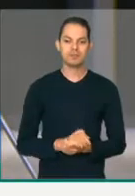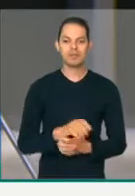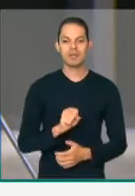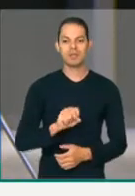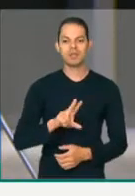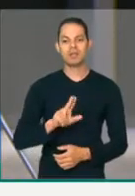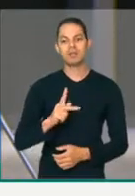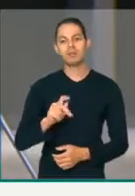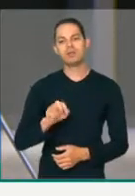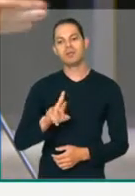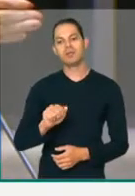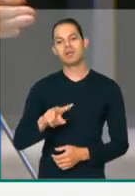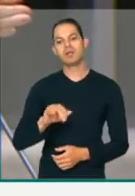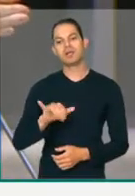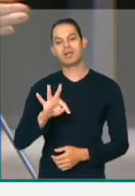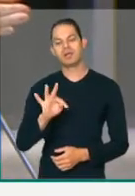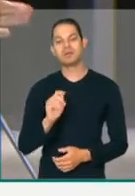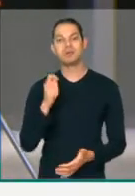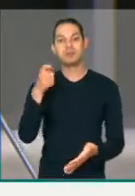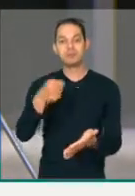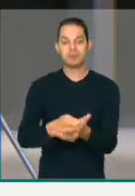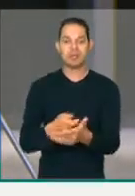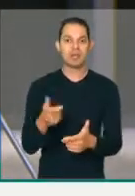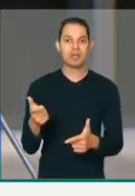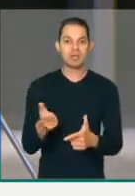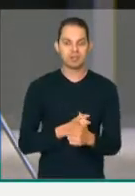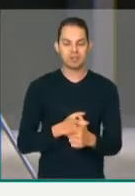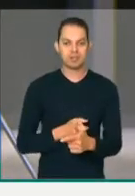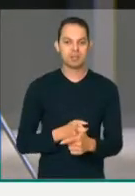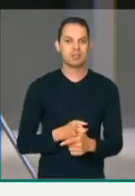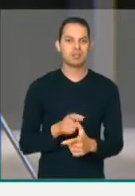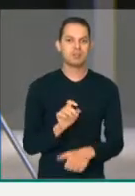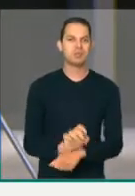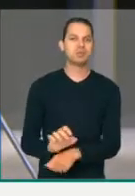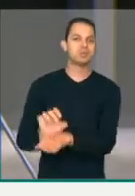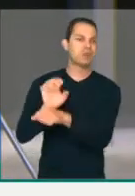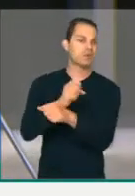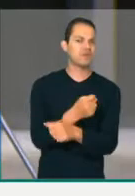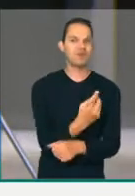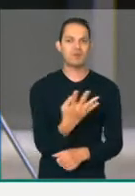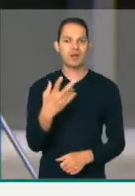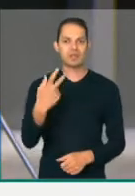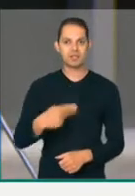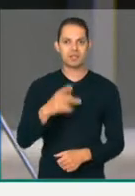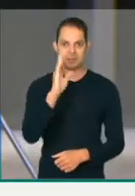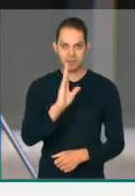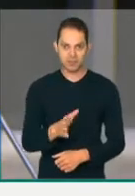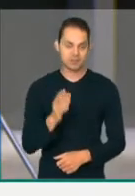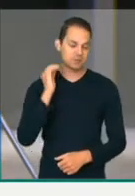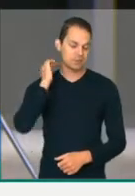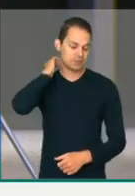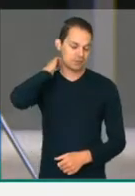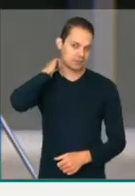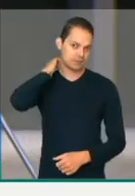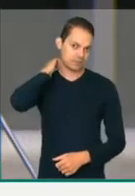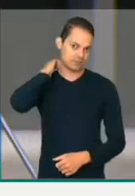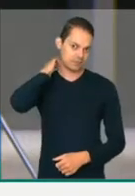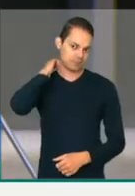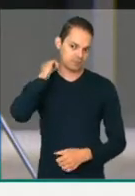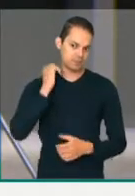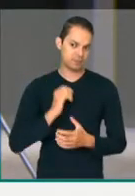obrigatório, na prática, para pagar o serviço da dívida. E vários estados brasileiros já estão nessa situação e, automaticamente,